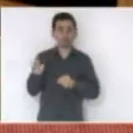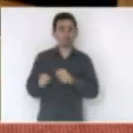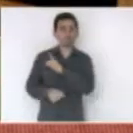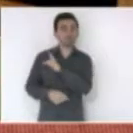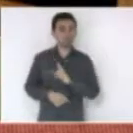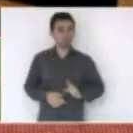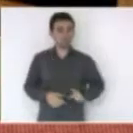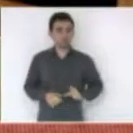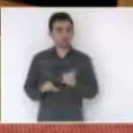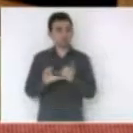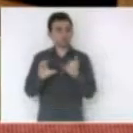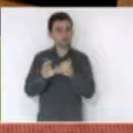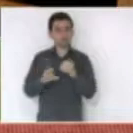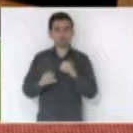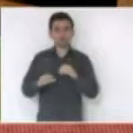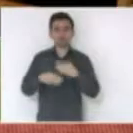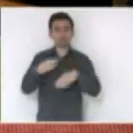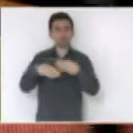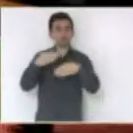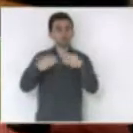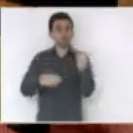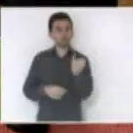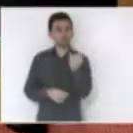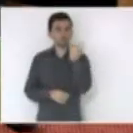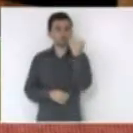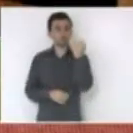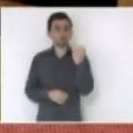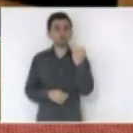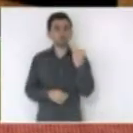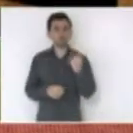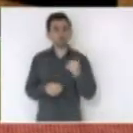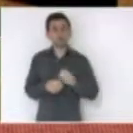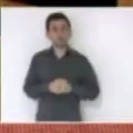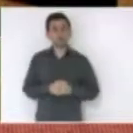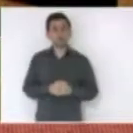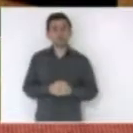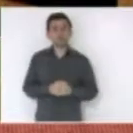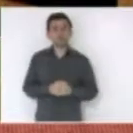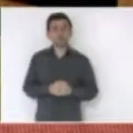Selesc essas melhorias tão necessárias para o interior do estado catarinense